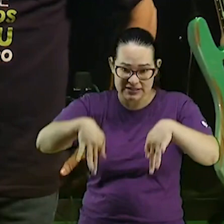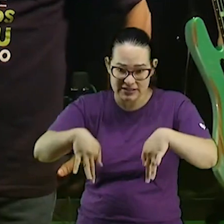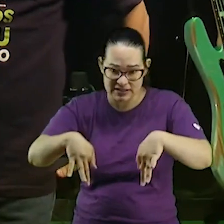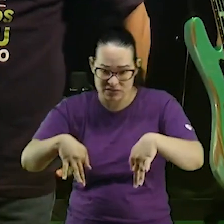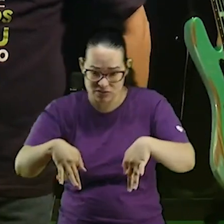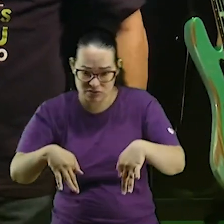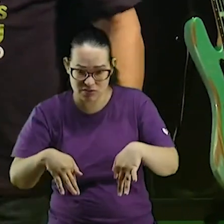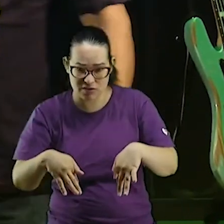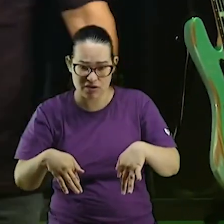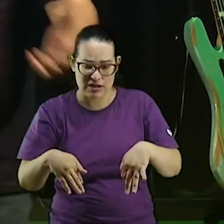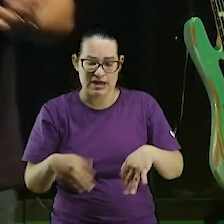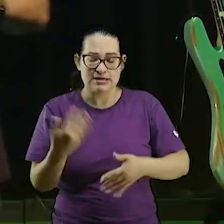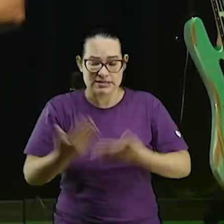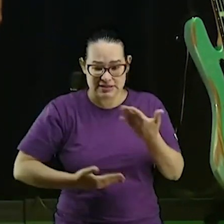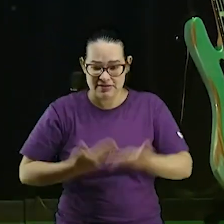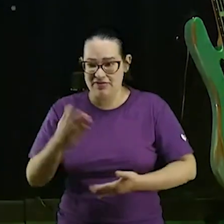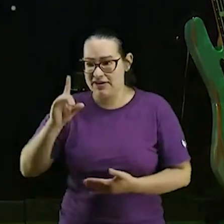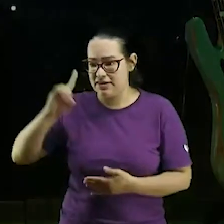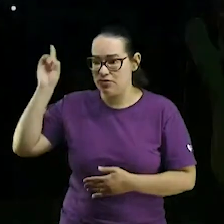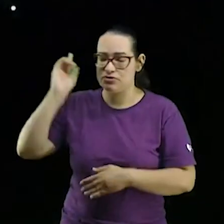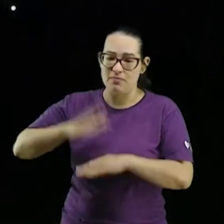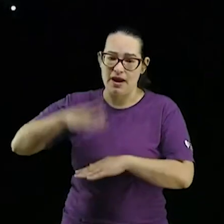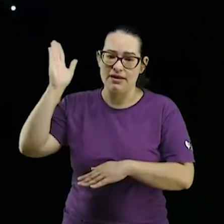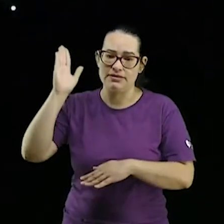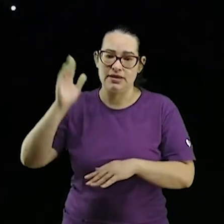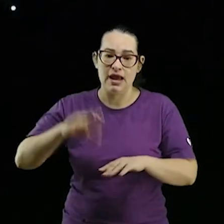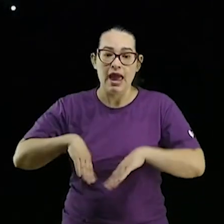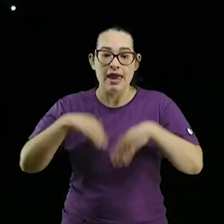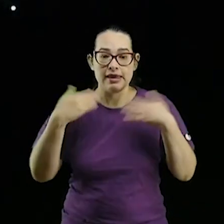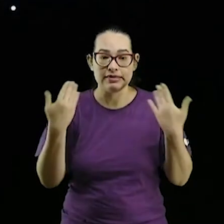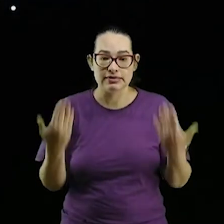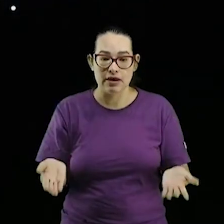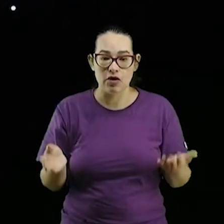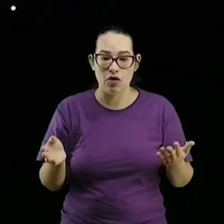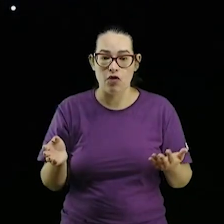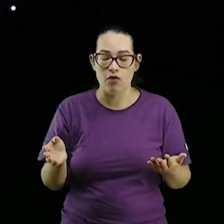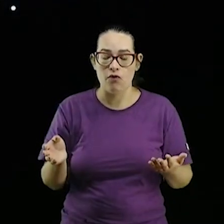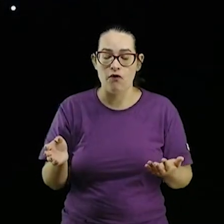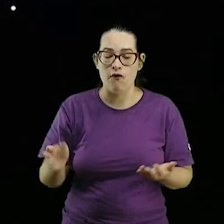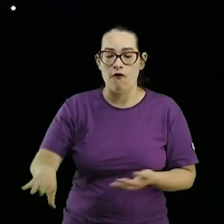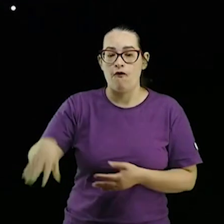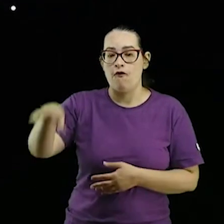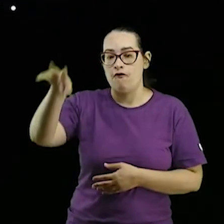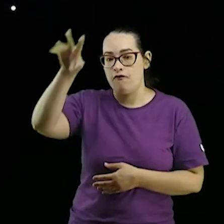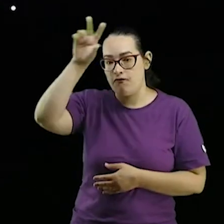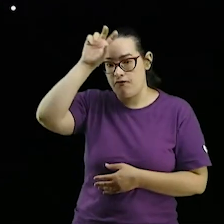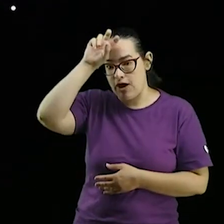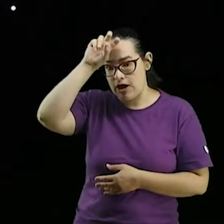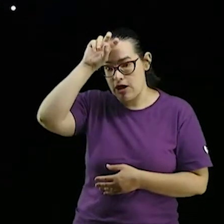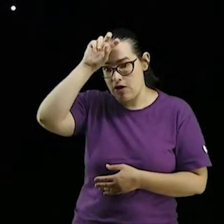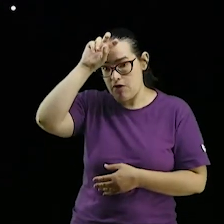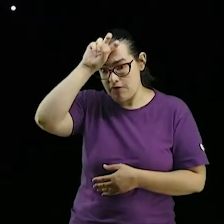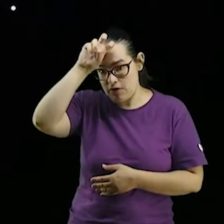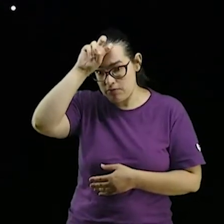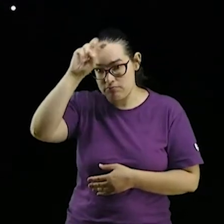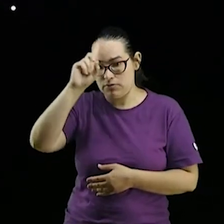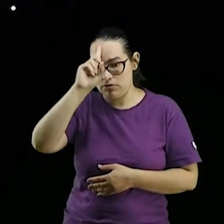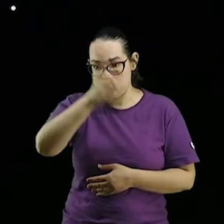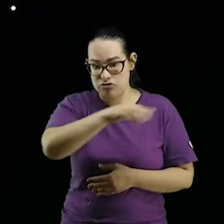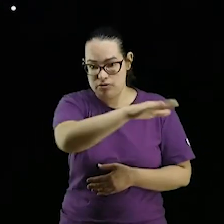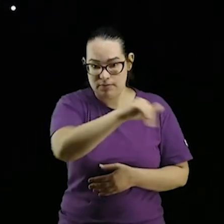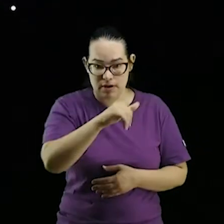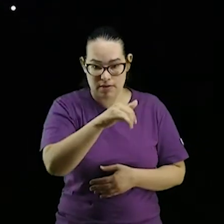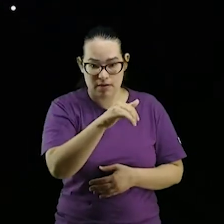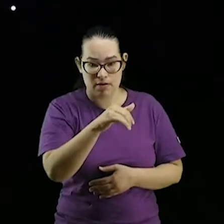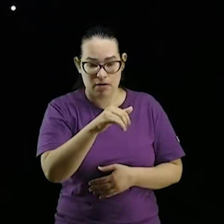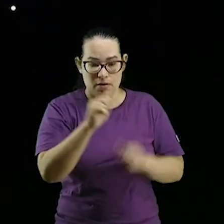êxodo 10.24 então o faraó mandou chamar Moisés e disse vão prestem culto ao